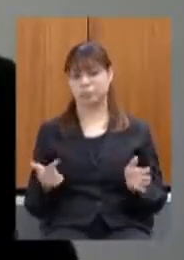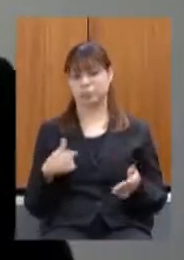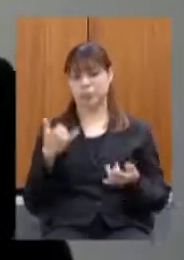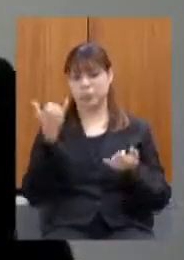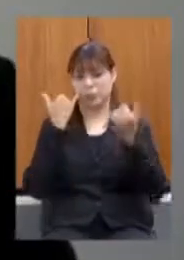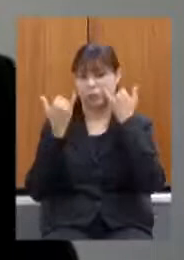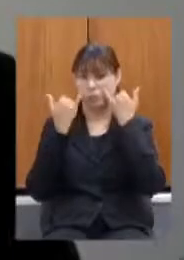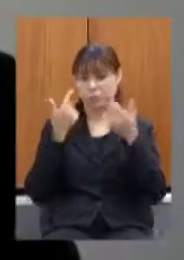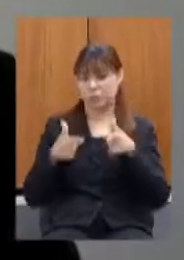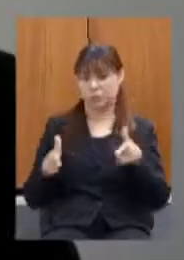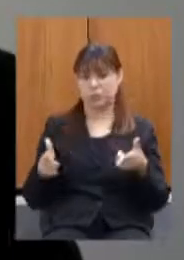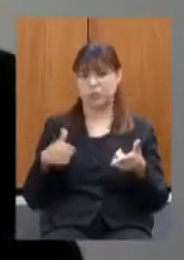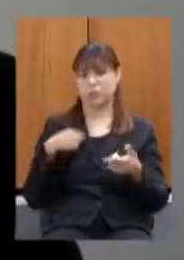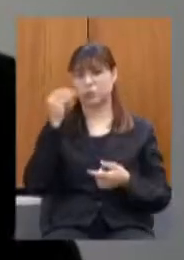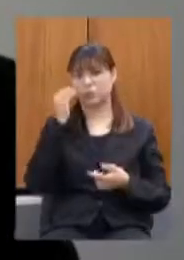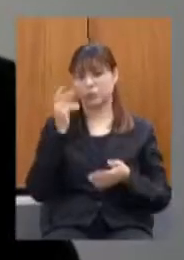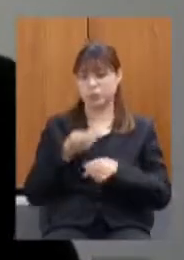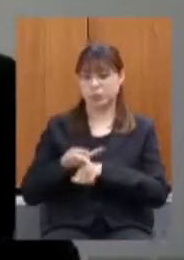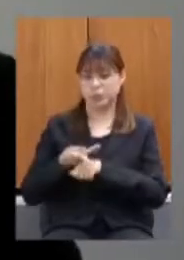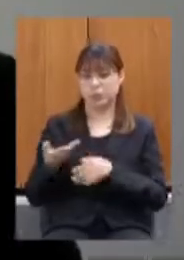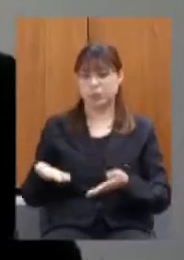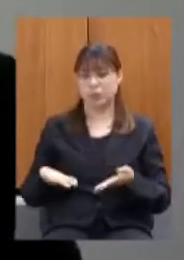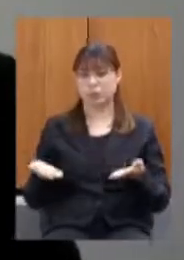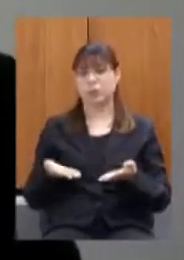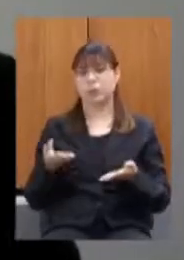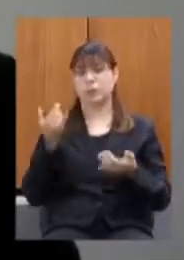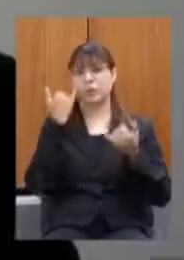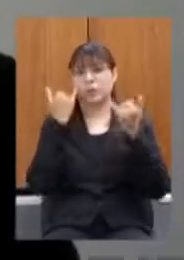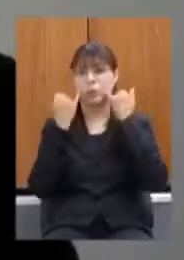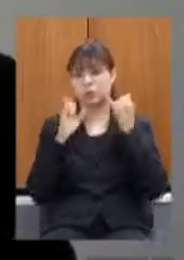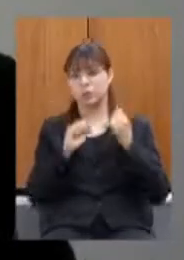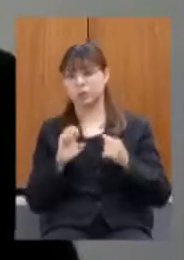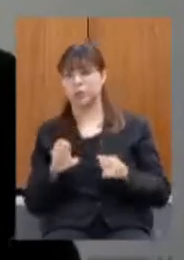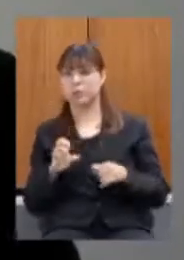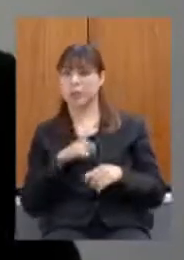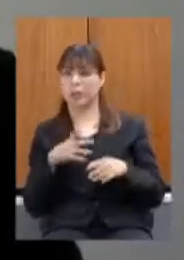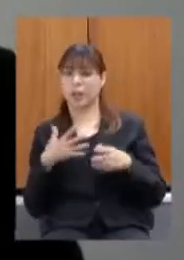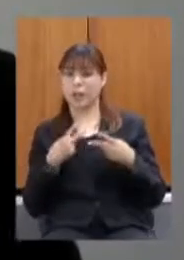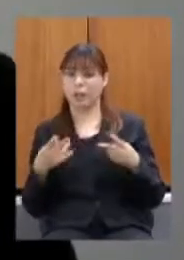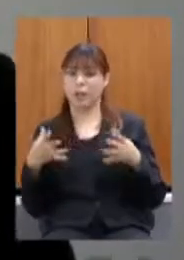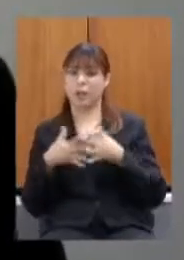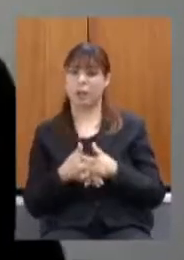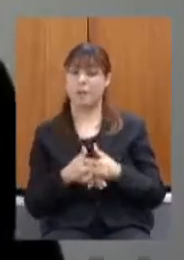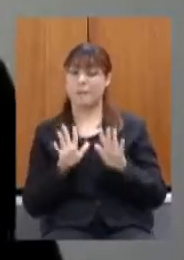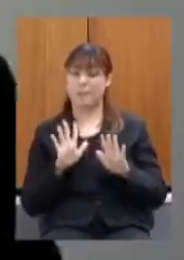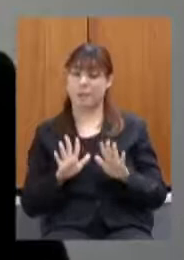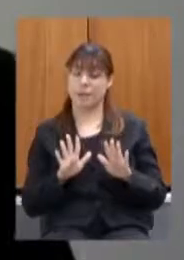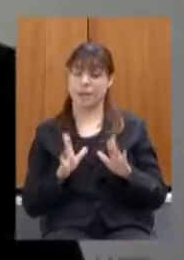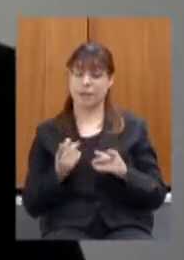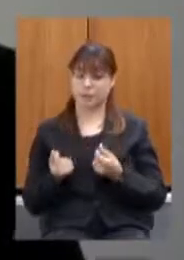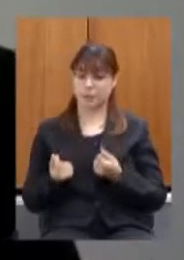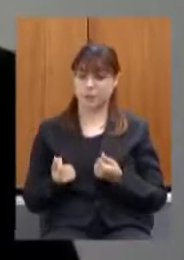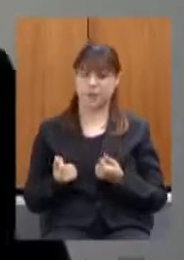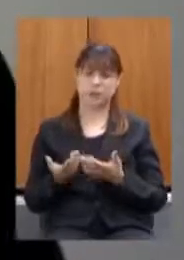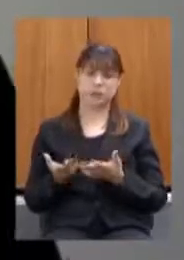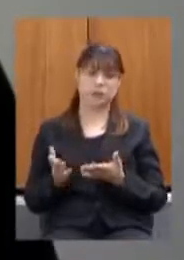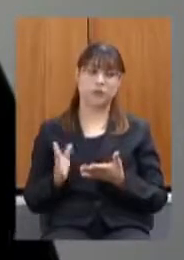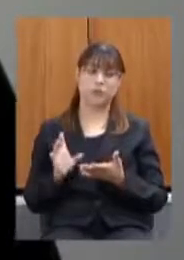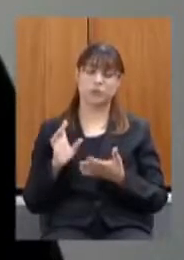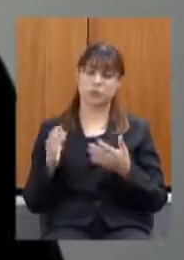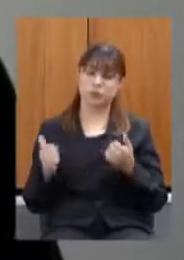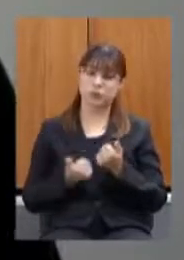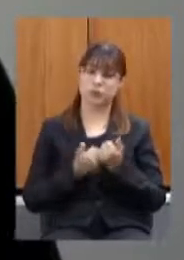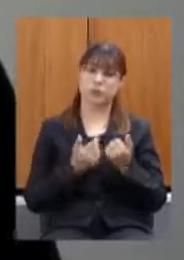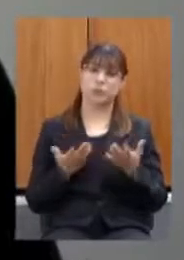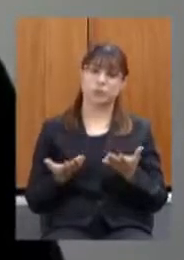informação aqui eu estou tentando até buscar a informação se há algum impedimento mas a fazenda ela vai a reboque desse processo o recurso não é do